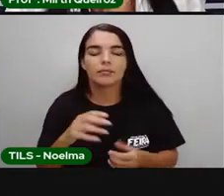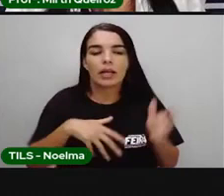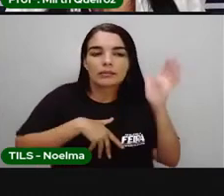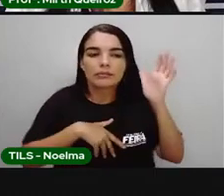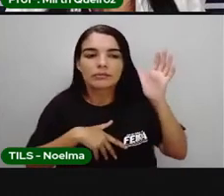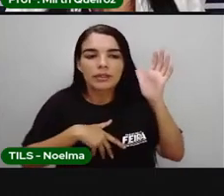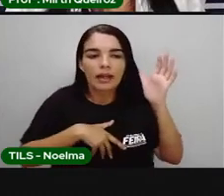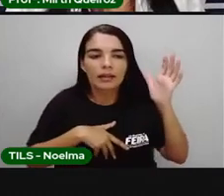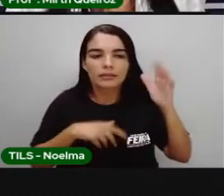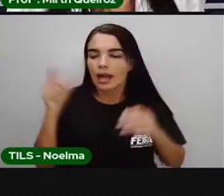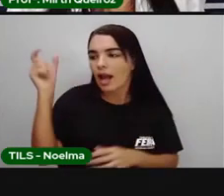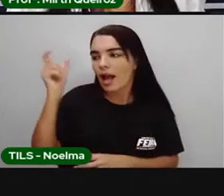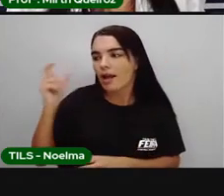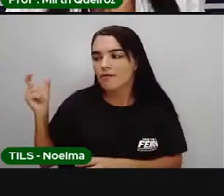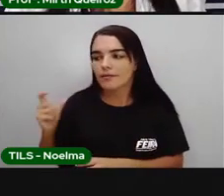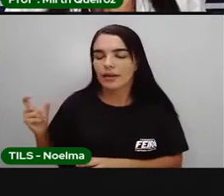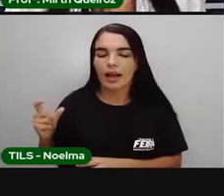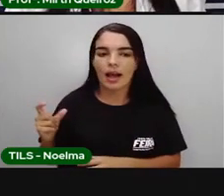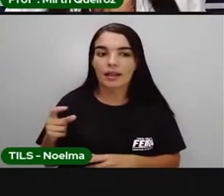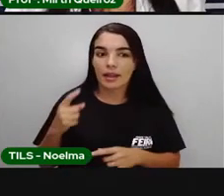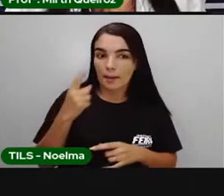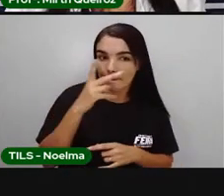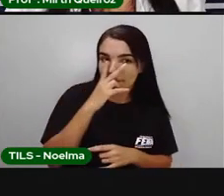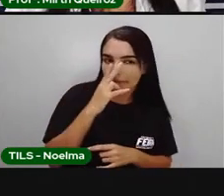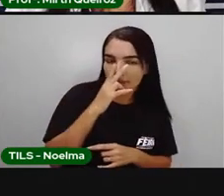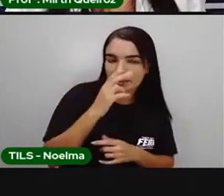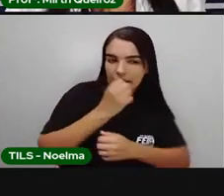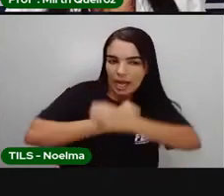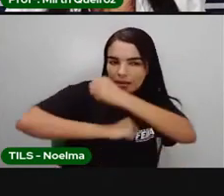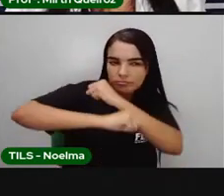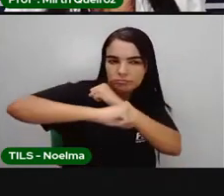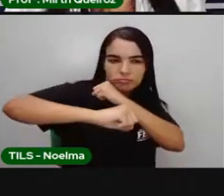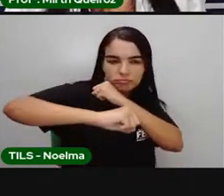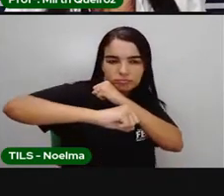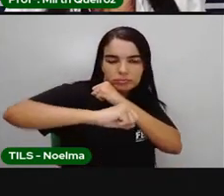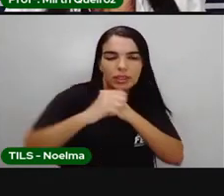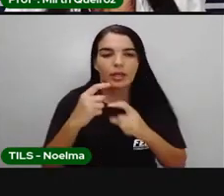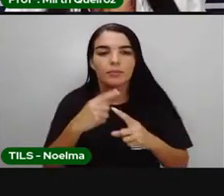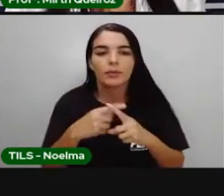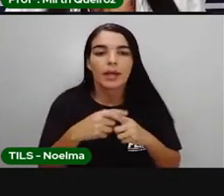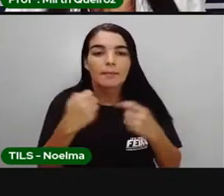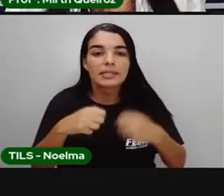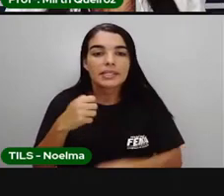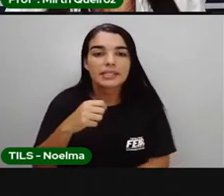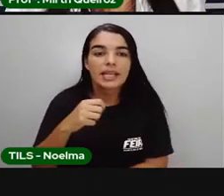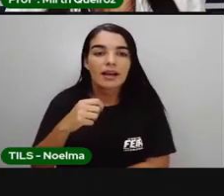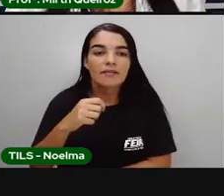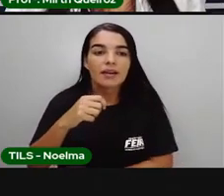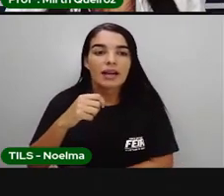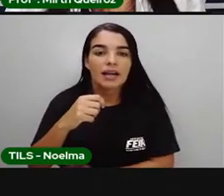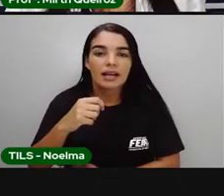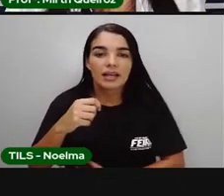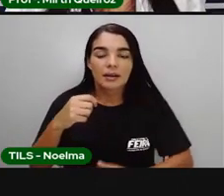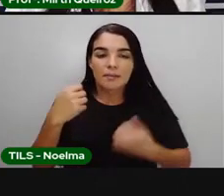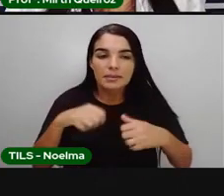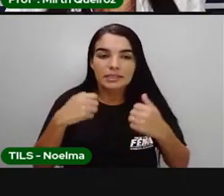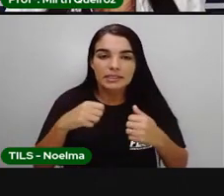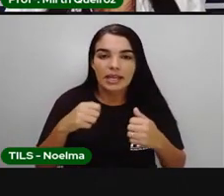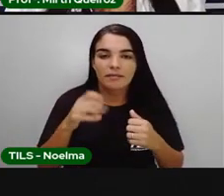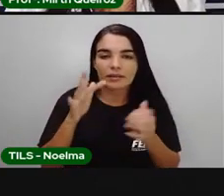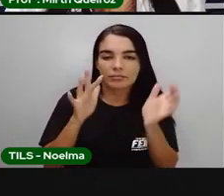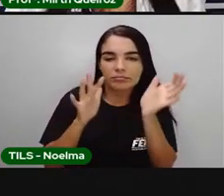acrescentada a um caráter marcial, a fim de auxiliar os escravos a se defender e atacar para